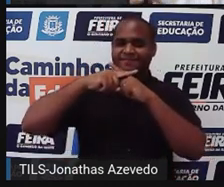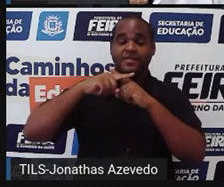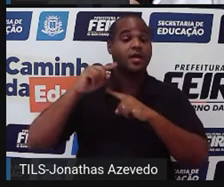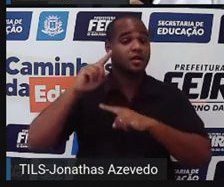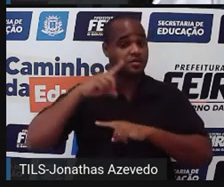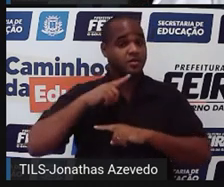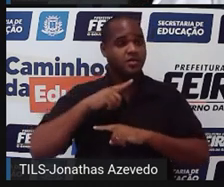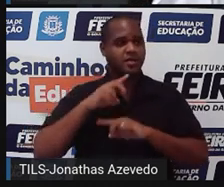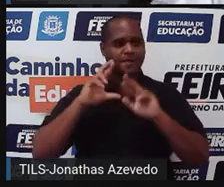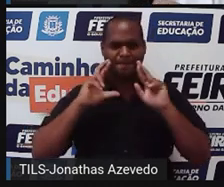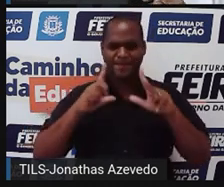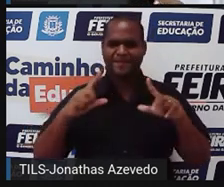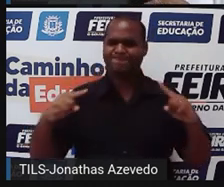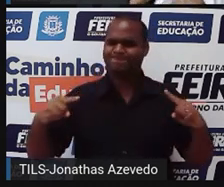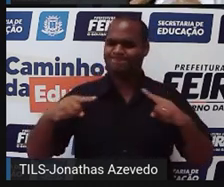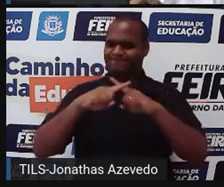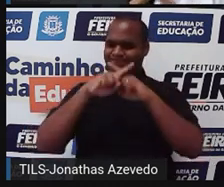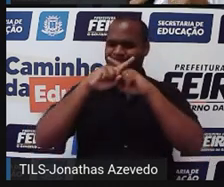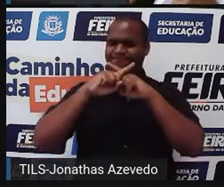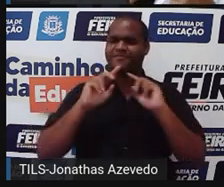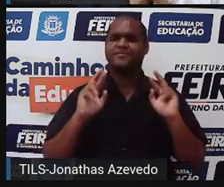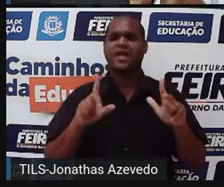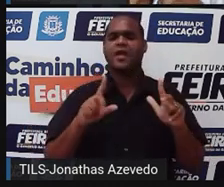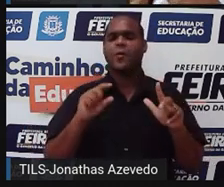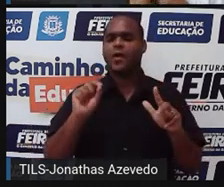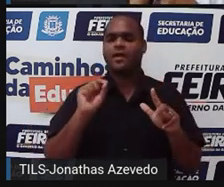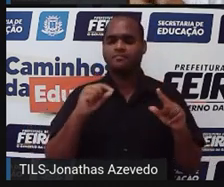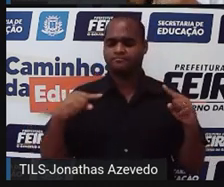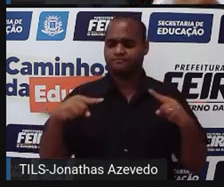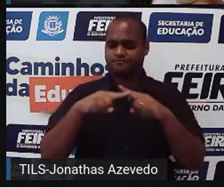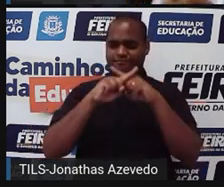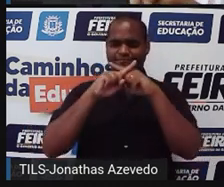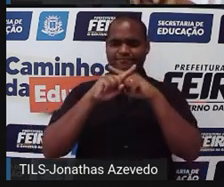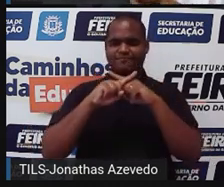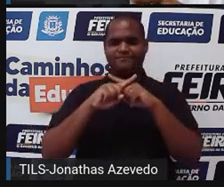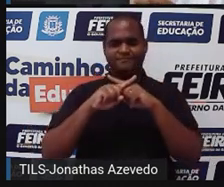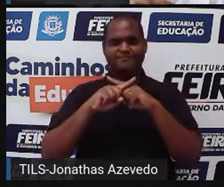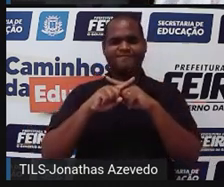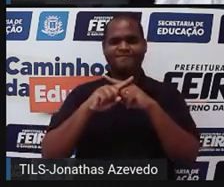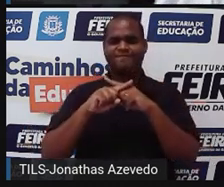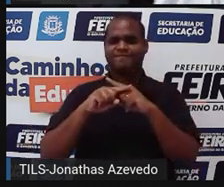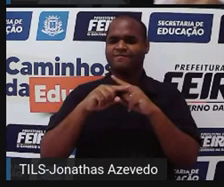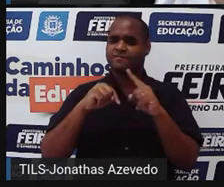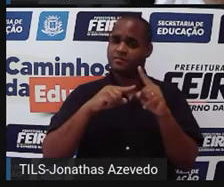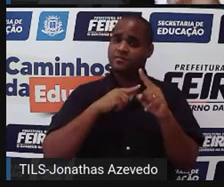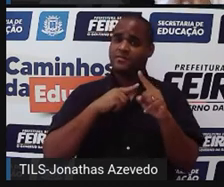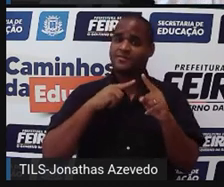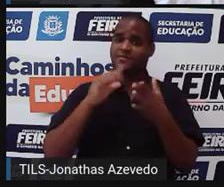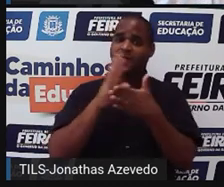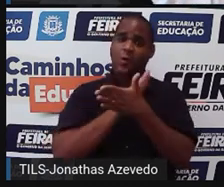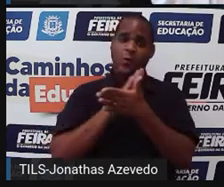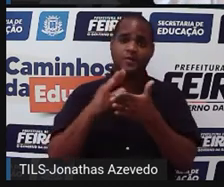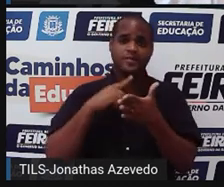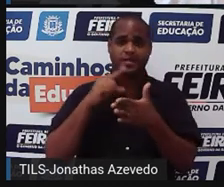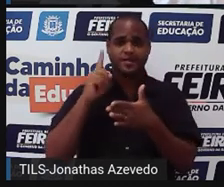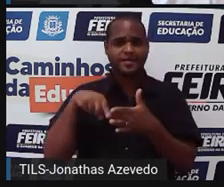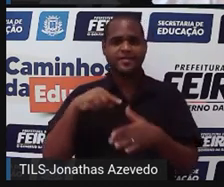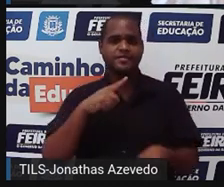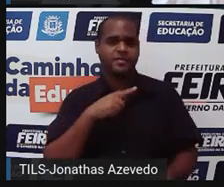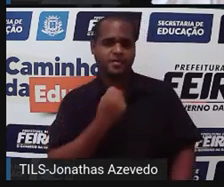Houve ali uma interseção. Interseção é cruzamento. E nesse cruzamento aparece um ponto.